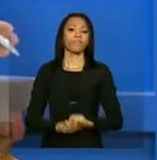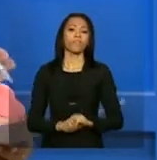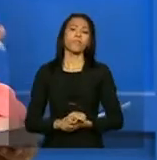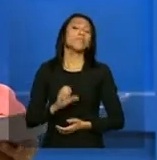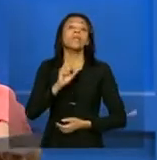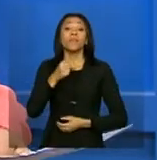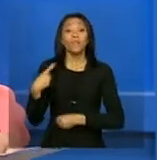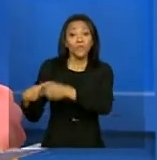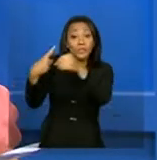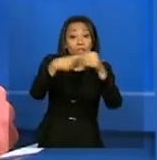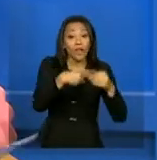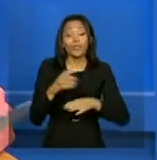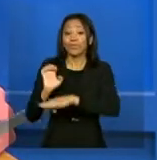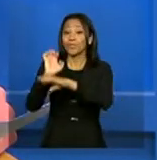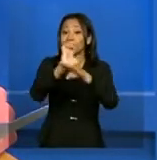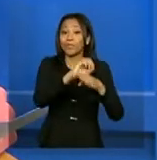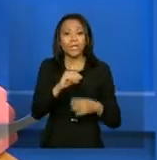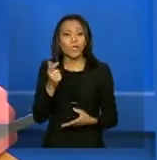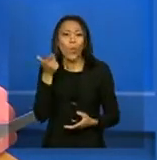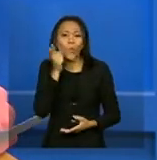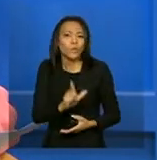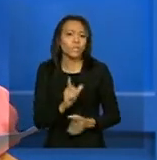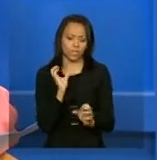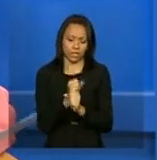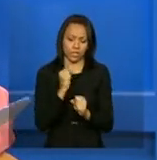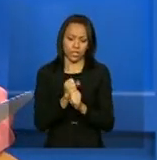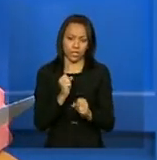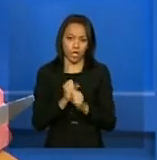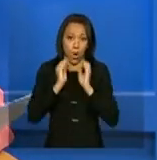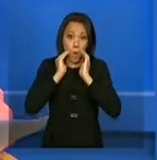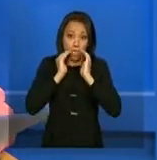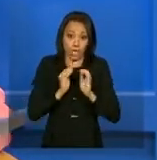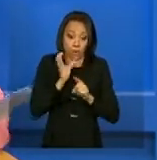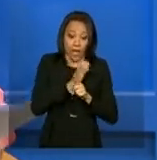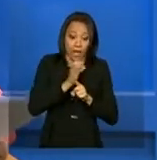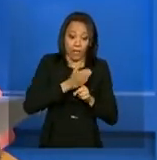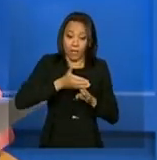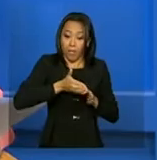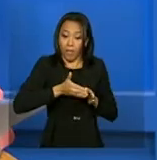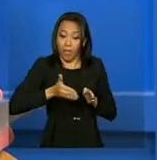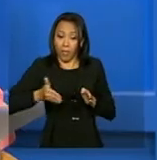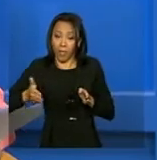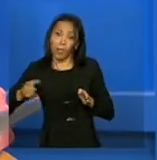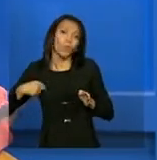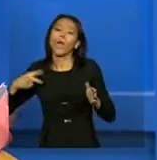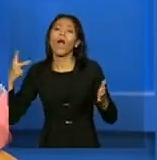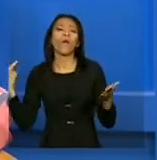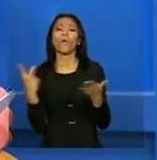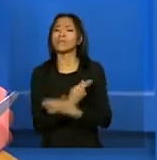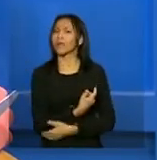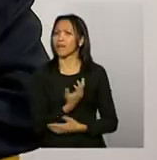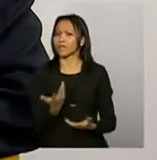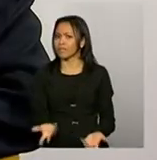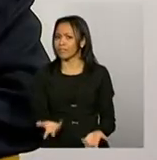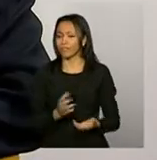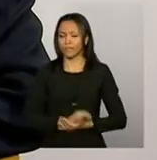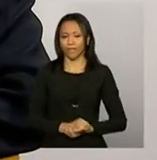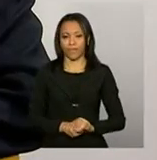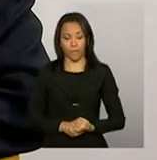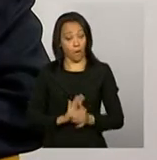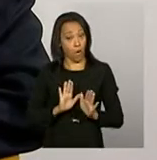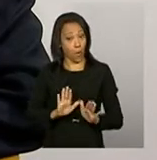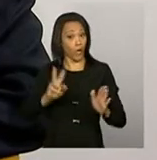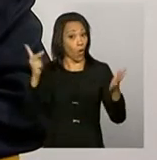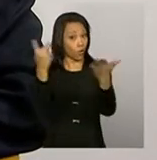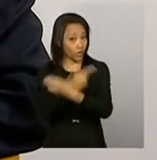fizer a prestação de contas no período estipulado, ele fica sujeito a quê? O que acontece? O que acontece é